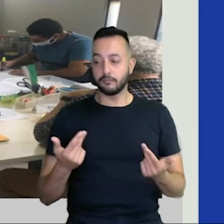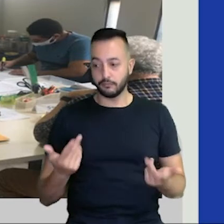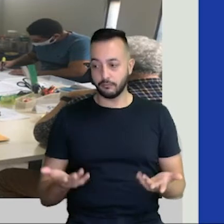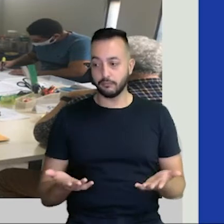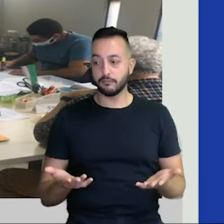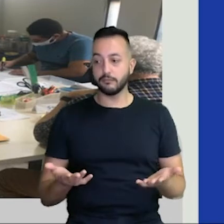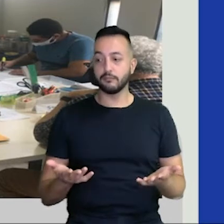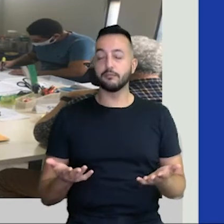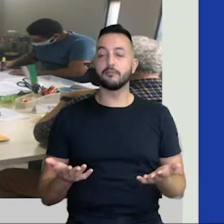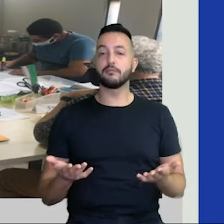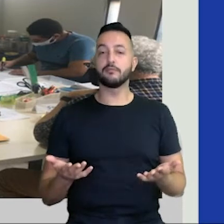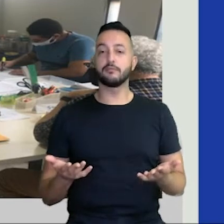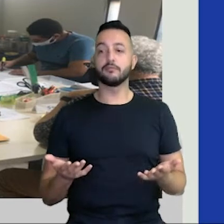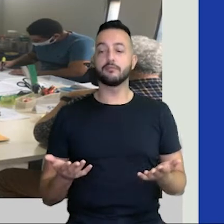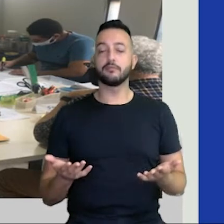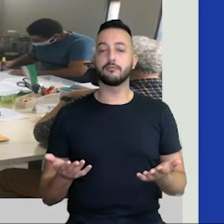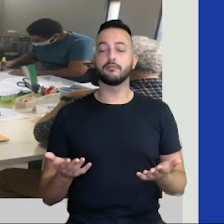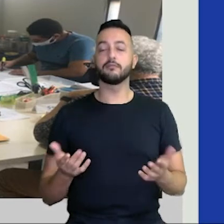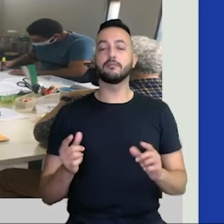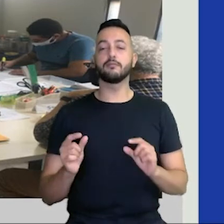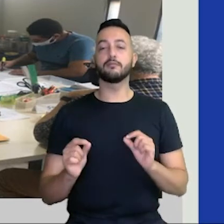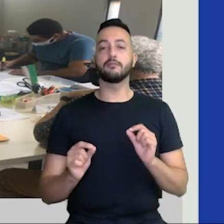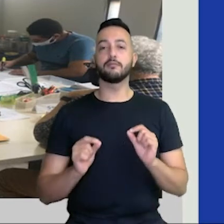a questão do